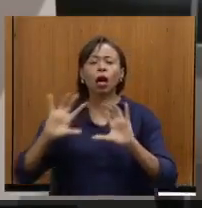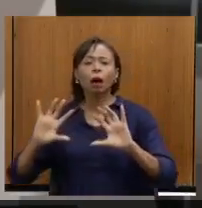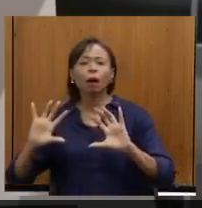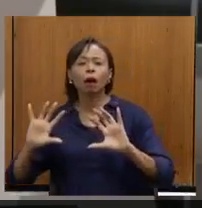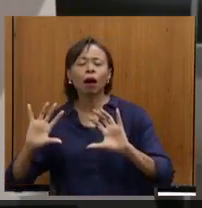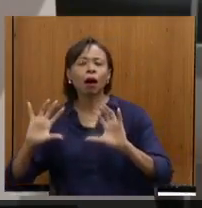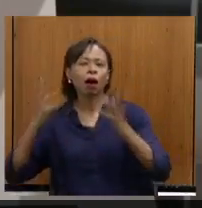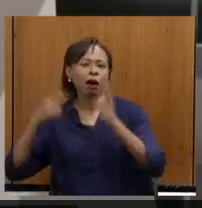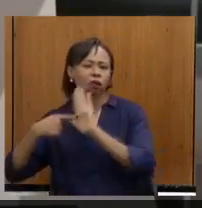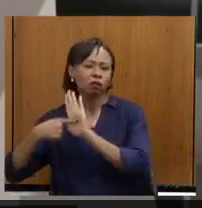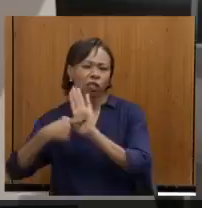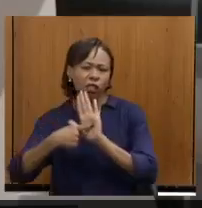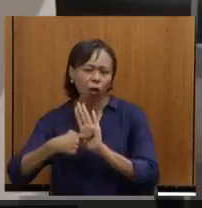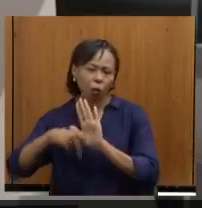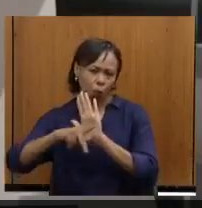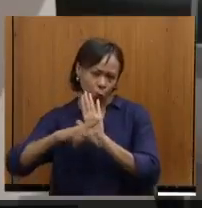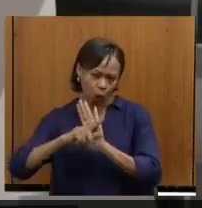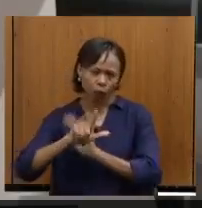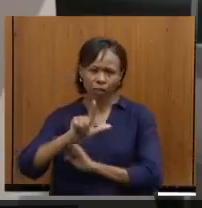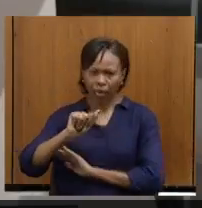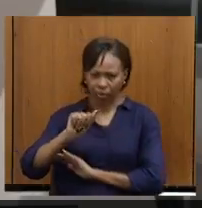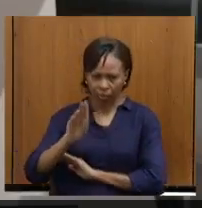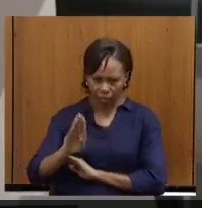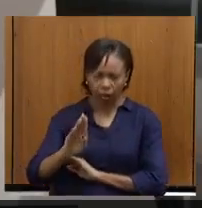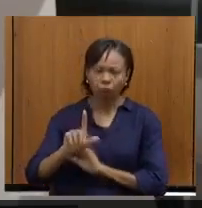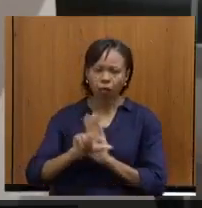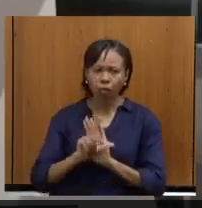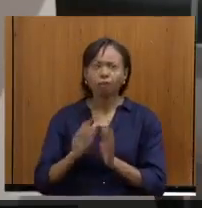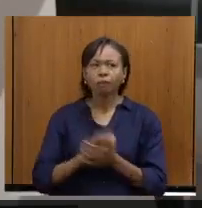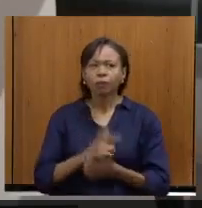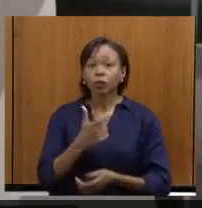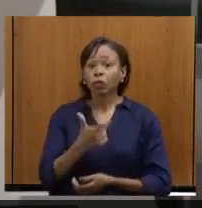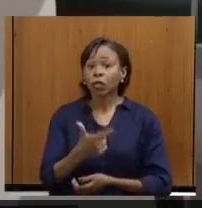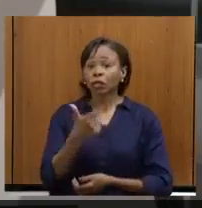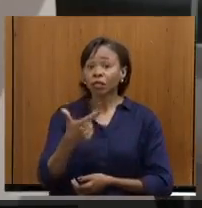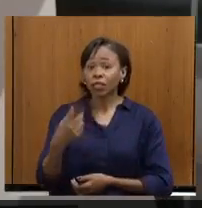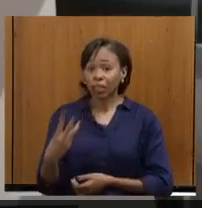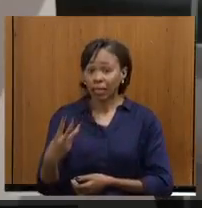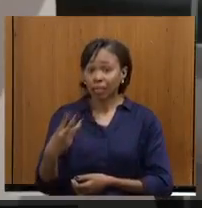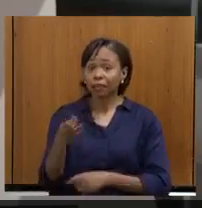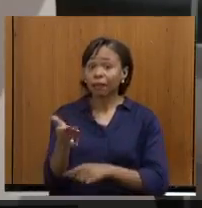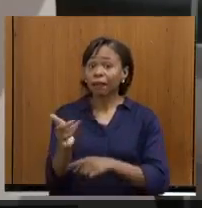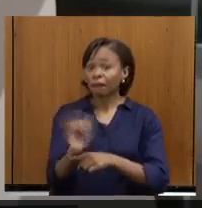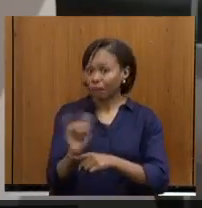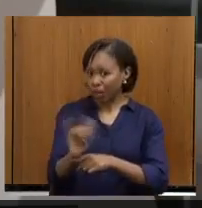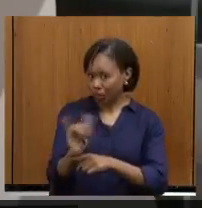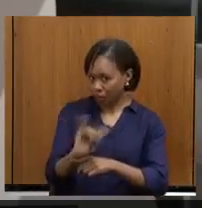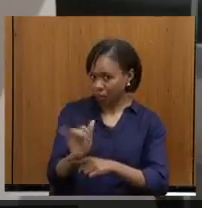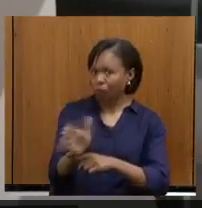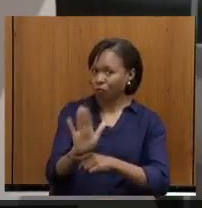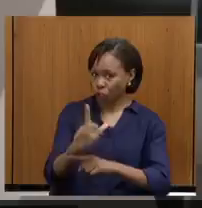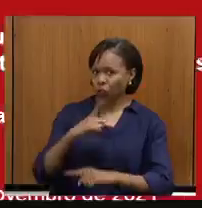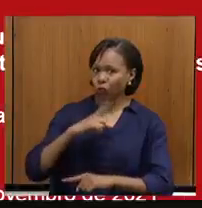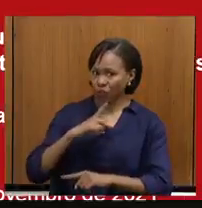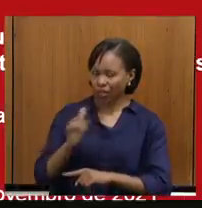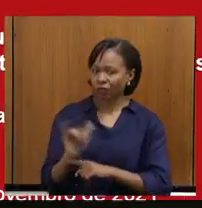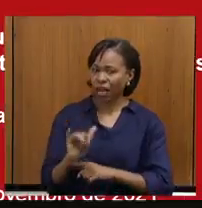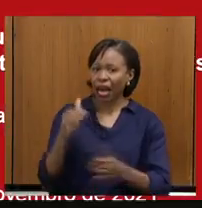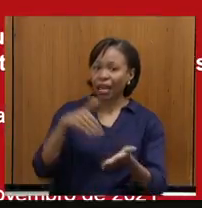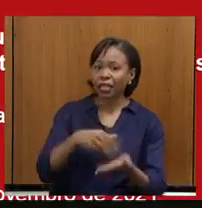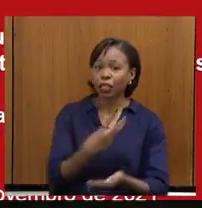dos resultados da Lei Aldeblanc. Tem 223 vídeos disponíveis no YouTube até o dia 31 de dezembro.